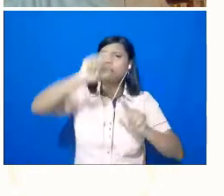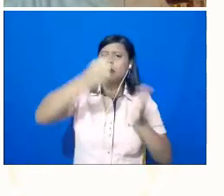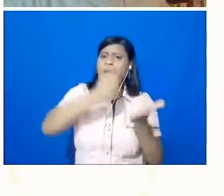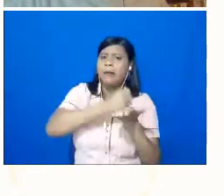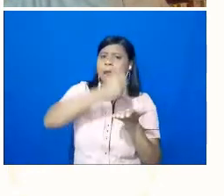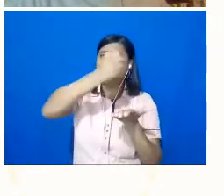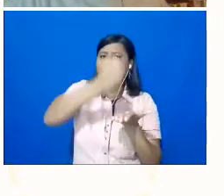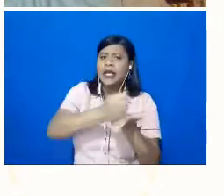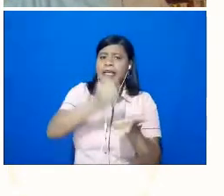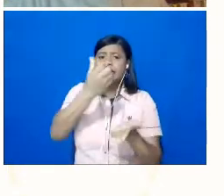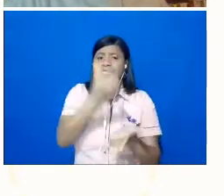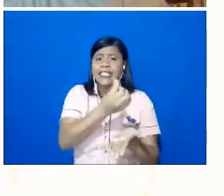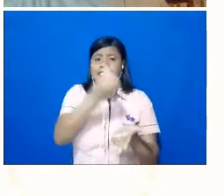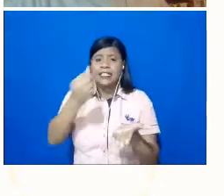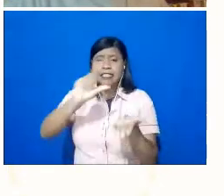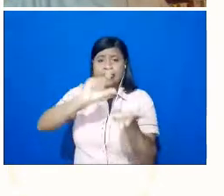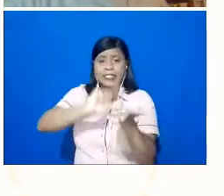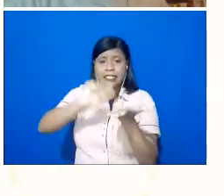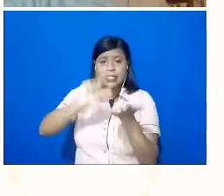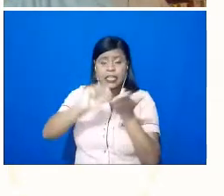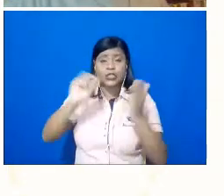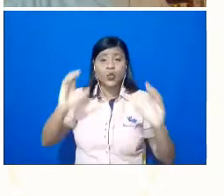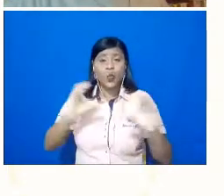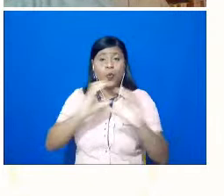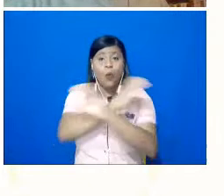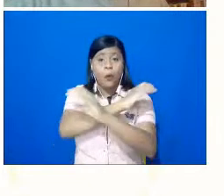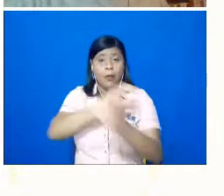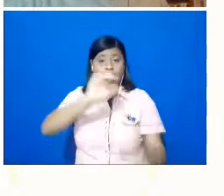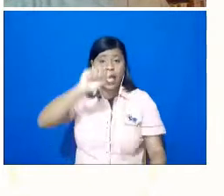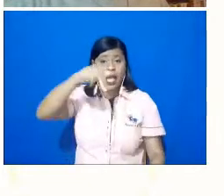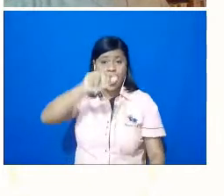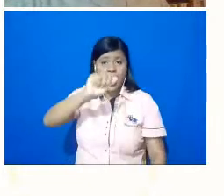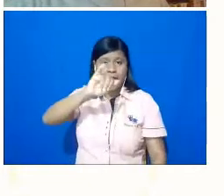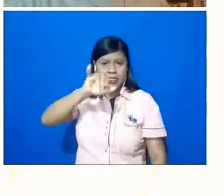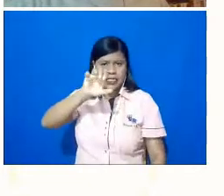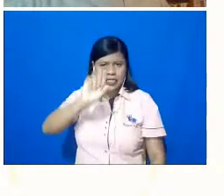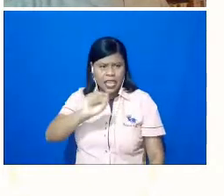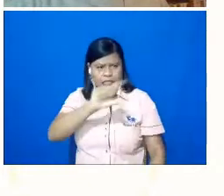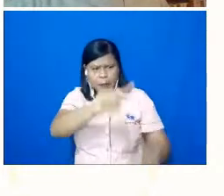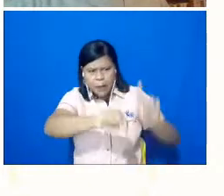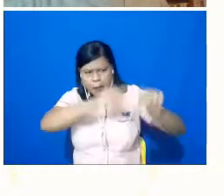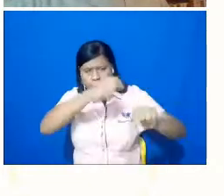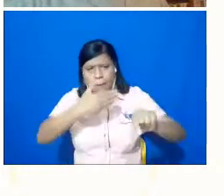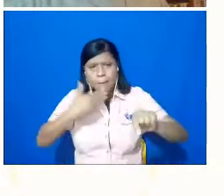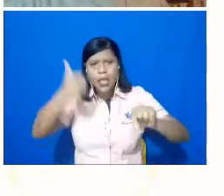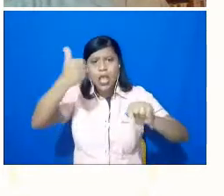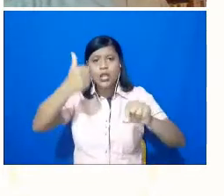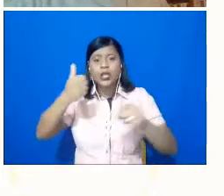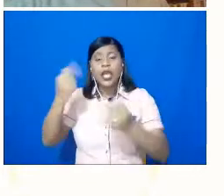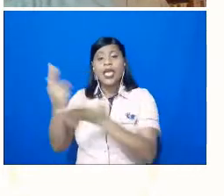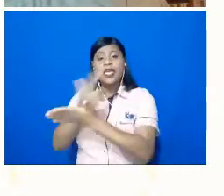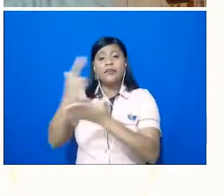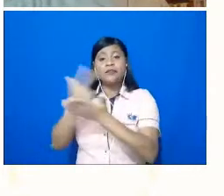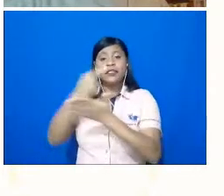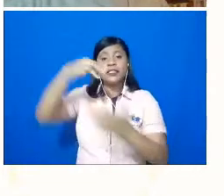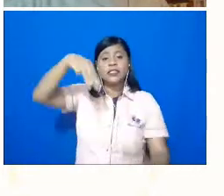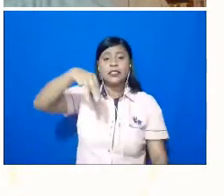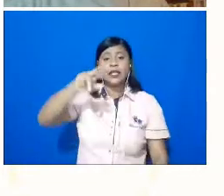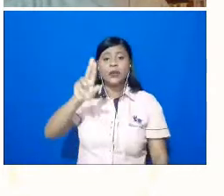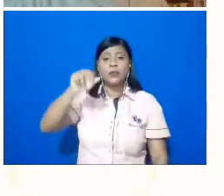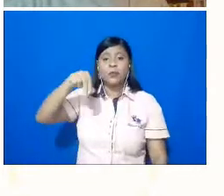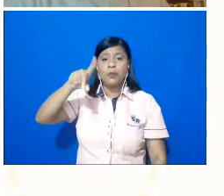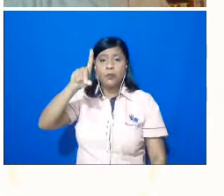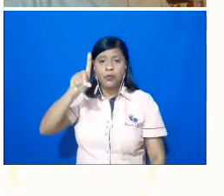artigos completos nos anais e os melhores foram para a edição especial da revista MUNGE. Um outro ponto que